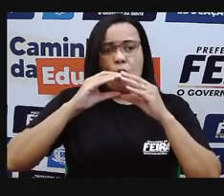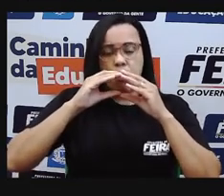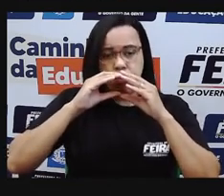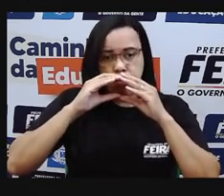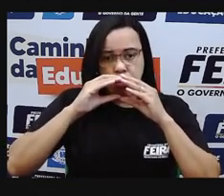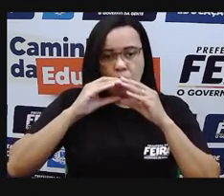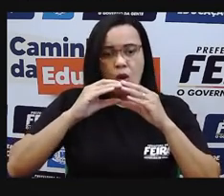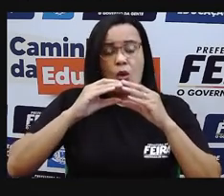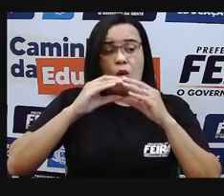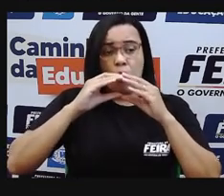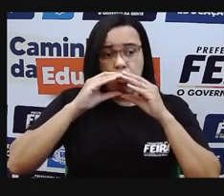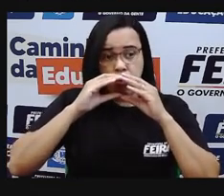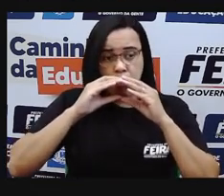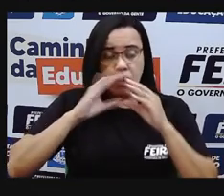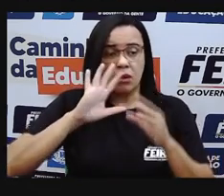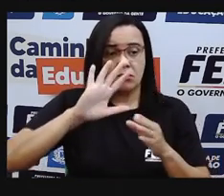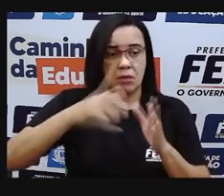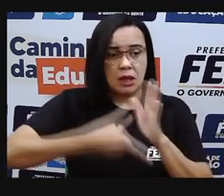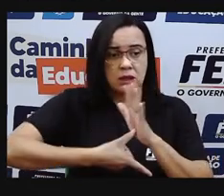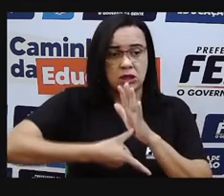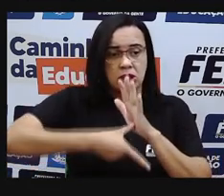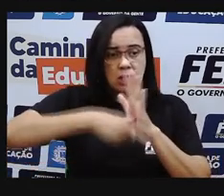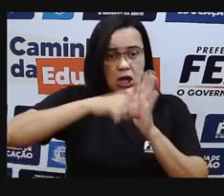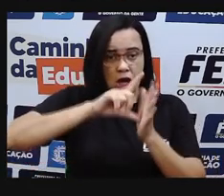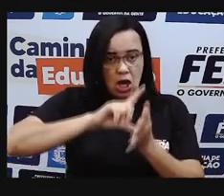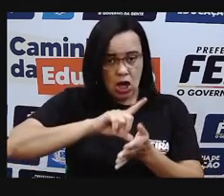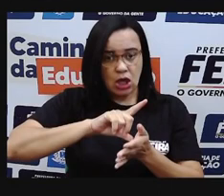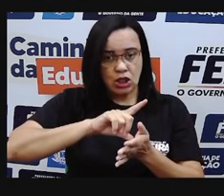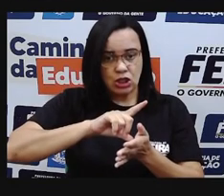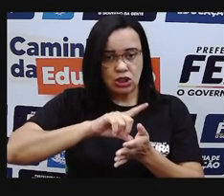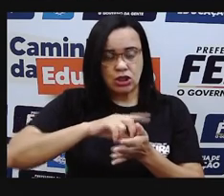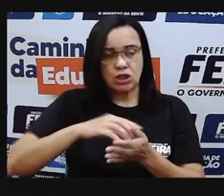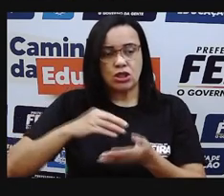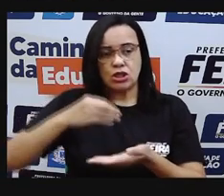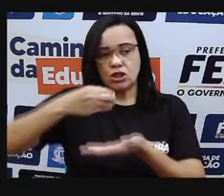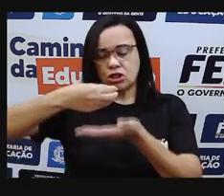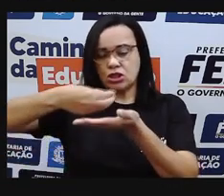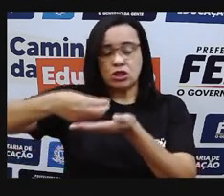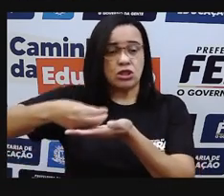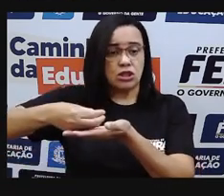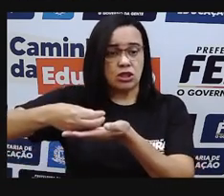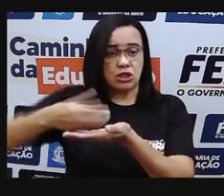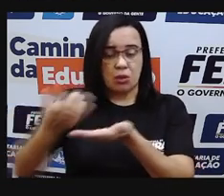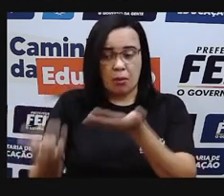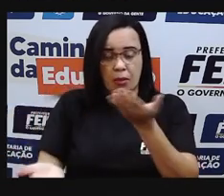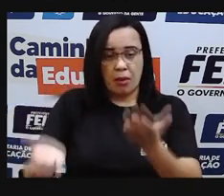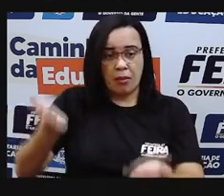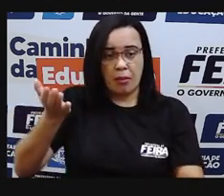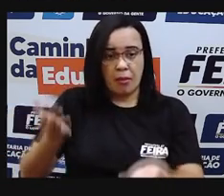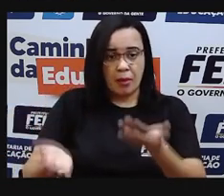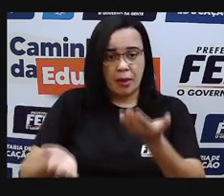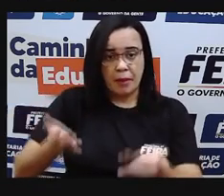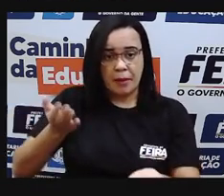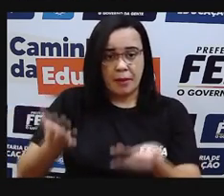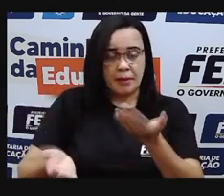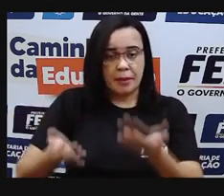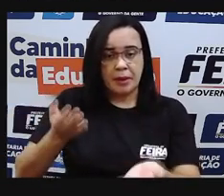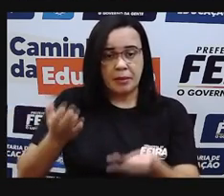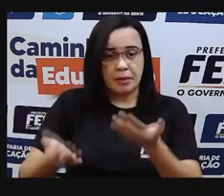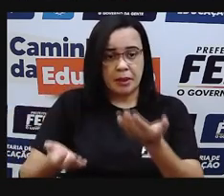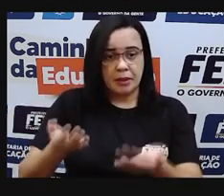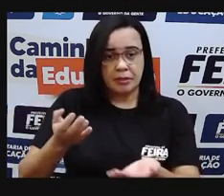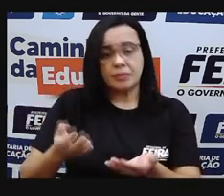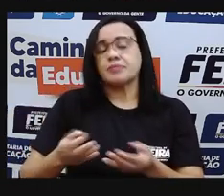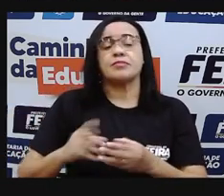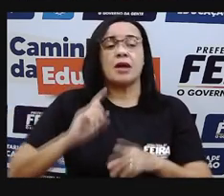balança essa bexiga murcha, sem eu ter feito nada com ela. E vejo o peso, vejo a massa, né? E aí